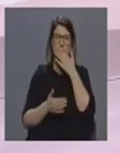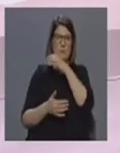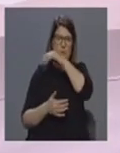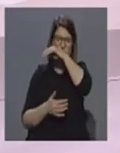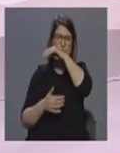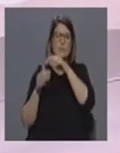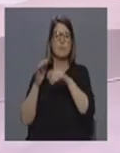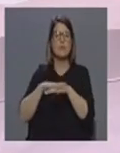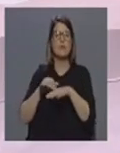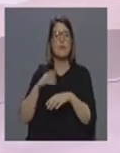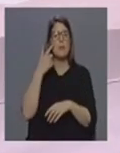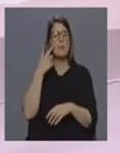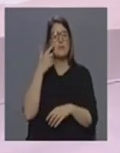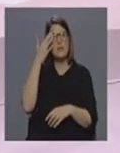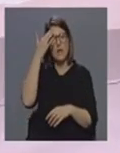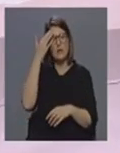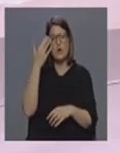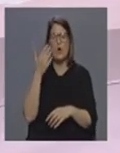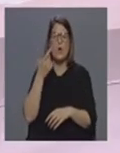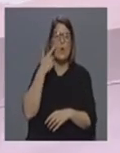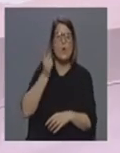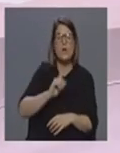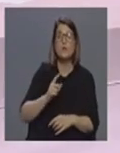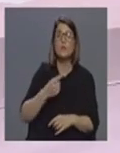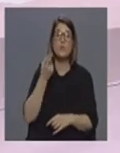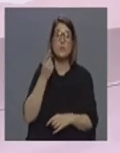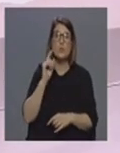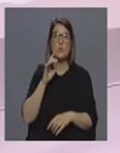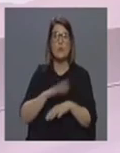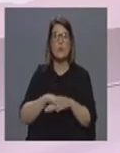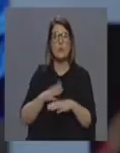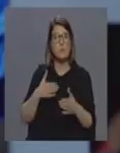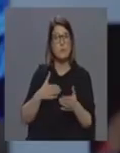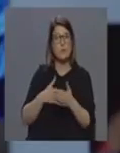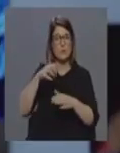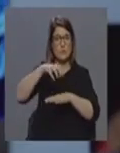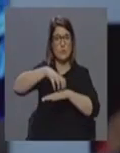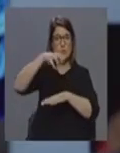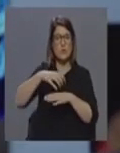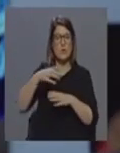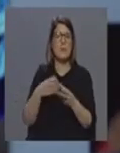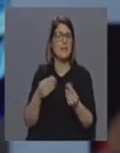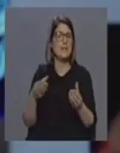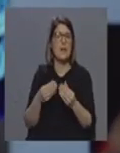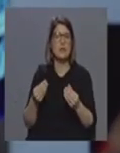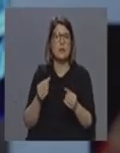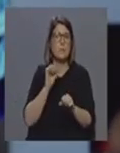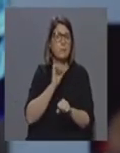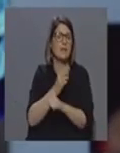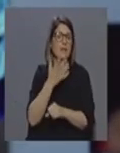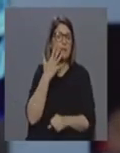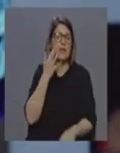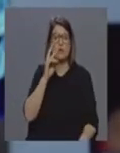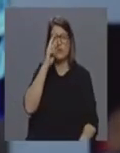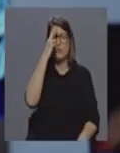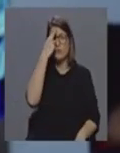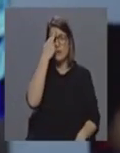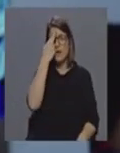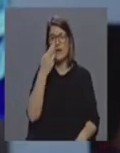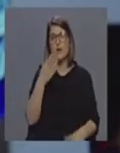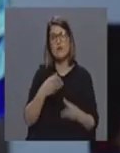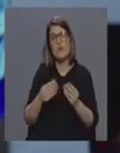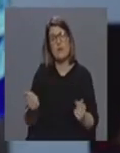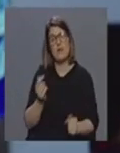ou pela falta de conhecimento é efetivamente para alguns constrangimentos a nível de infraestruturas e de equipamentos que estamos a enviar todos os esforços ao FIOCAP que entanto sejam